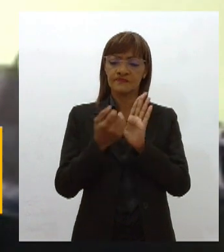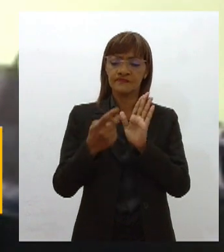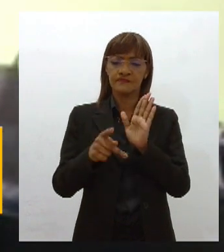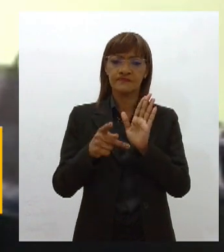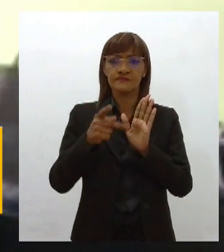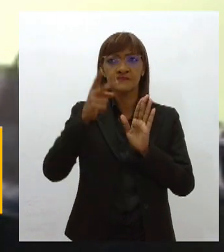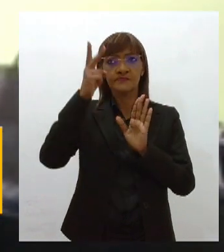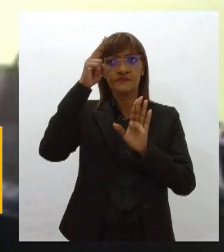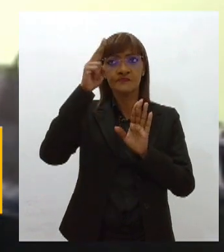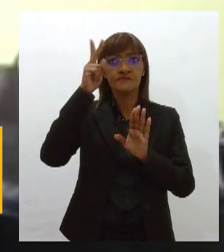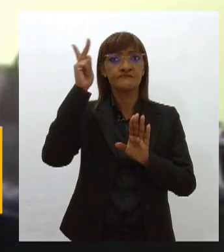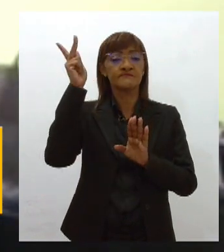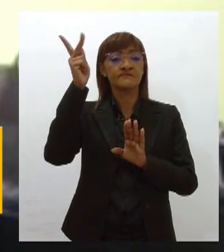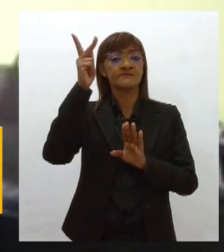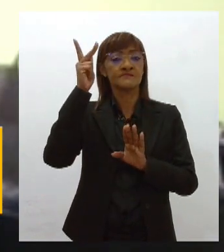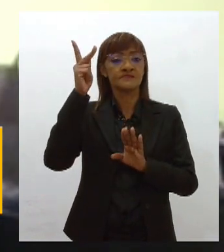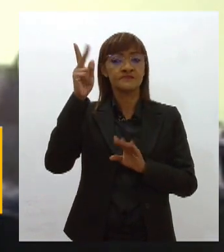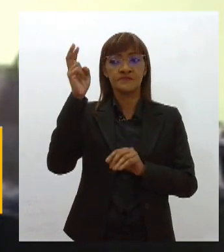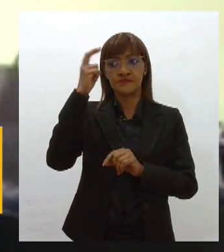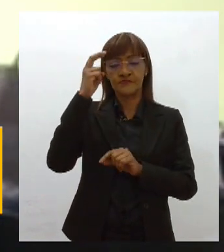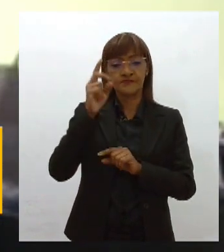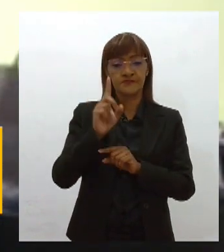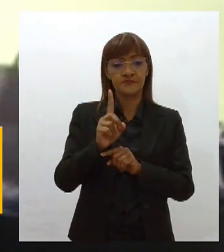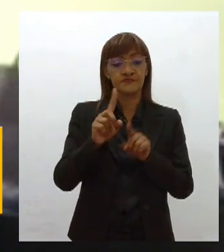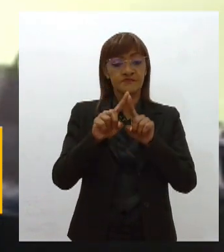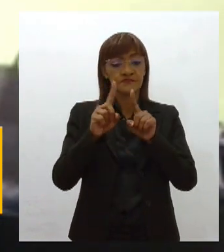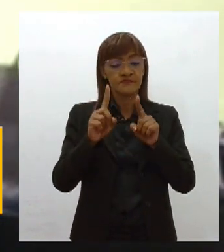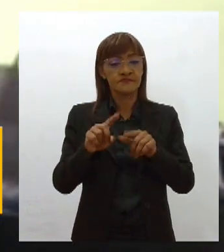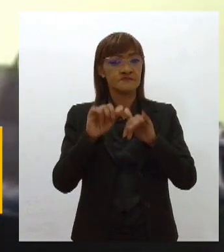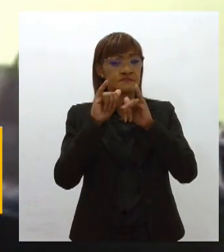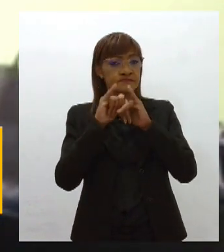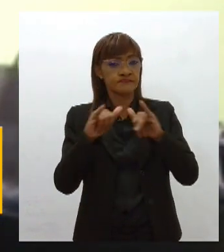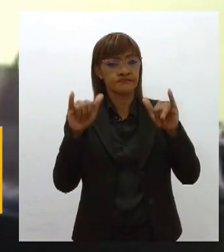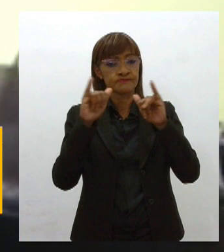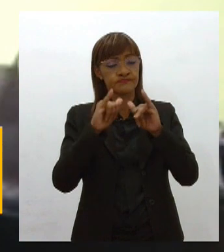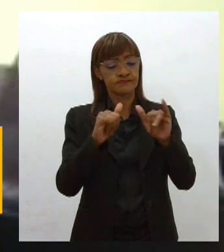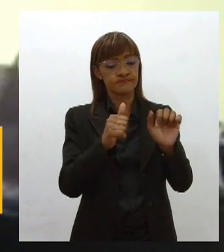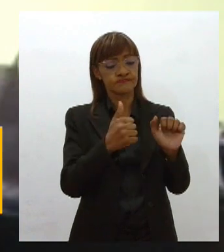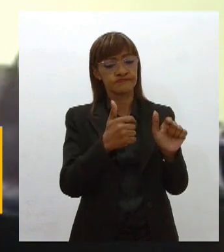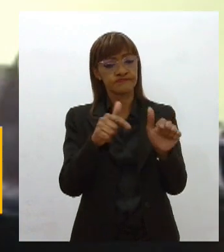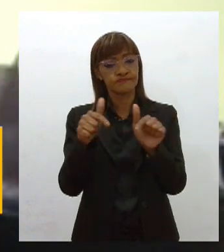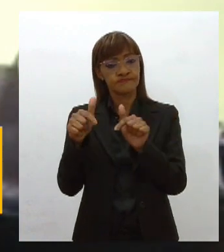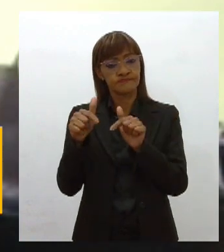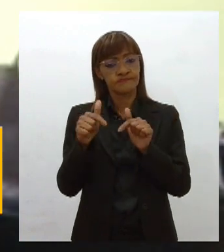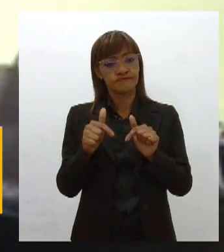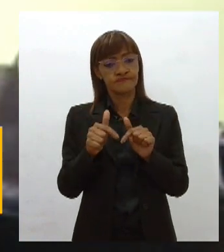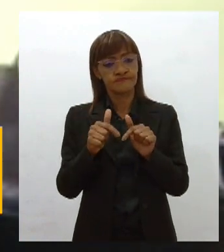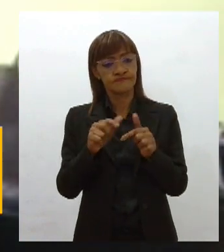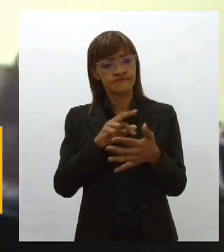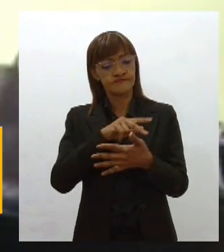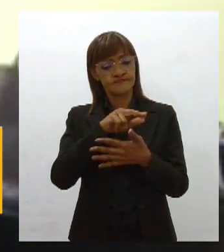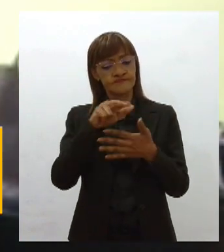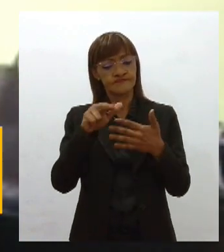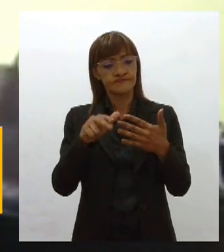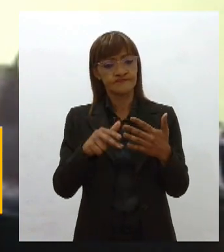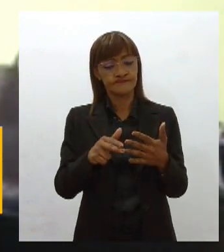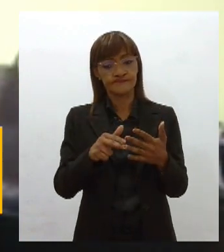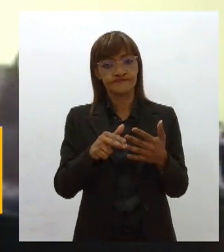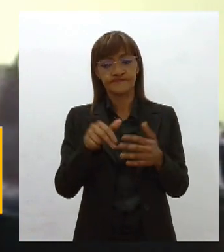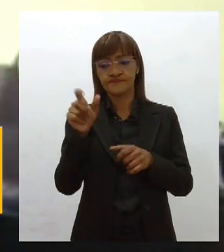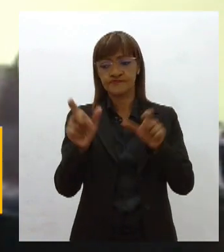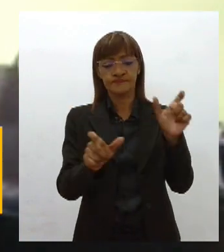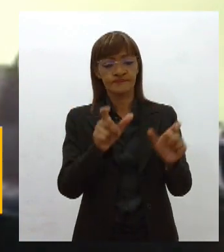àquilo que é o fomento, a divulgação dos trabalhos realizados pelos mais diferentes agentes culturais em cada Estado